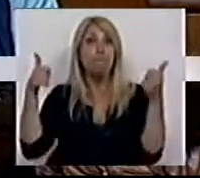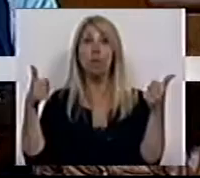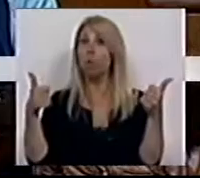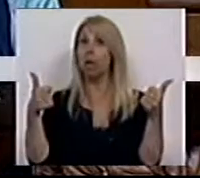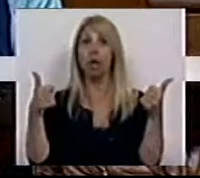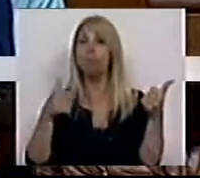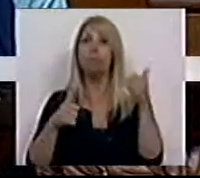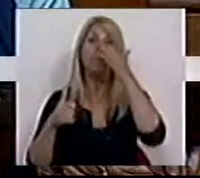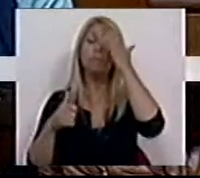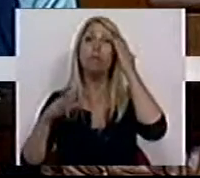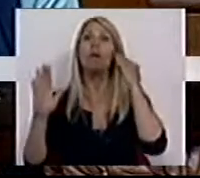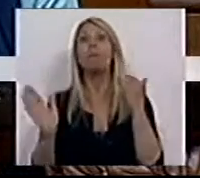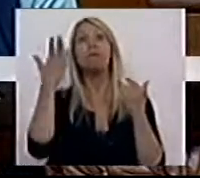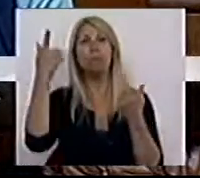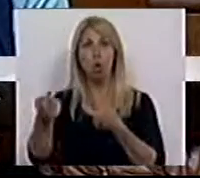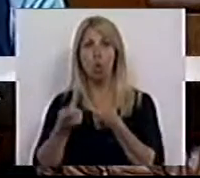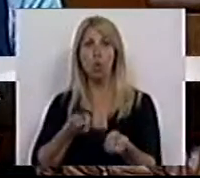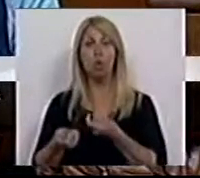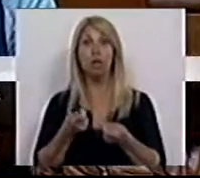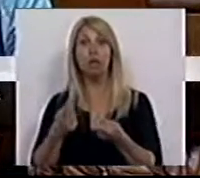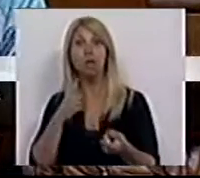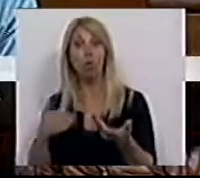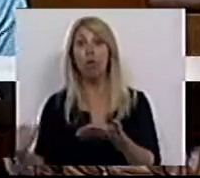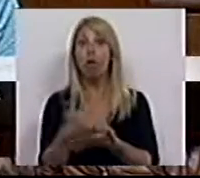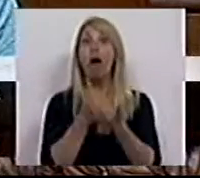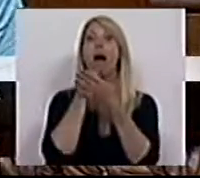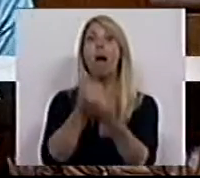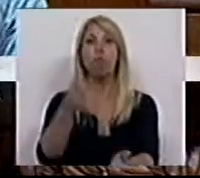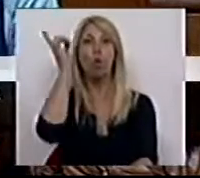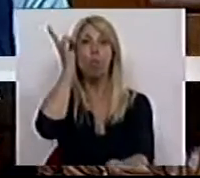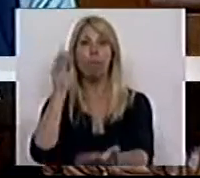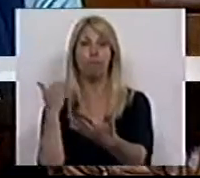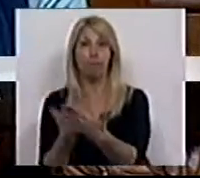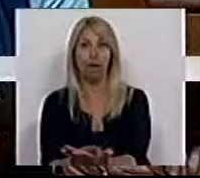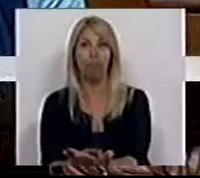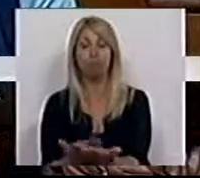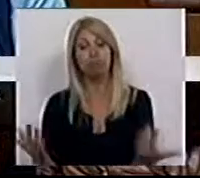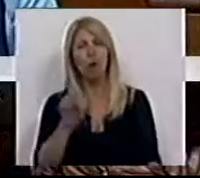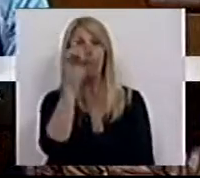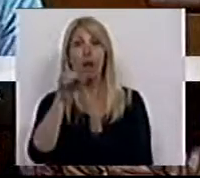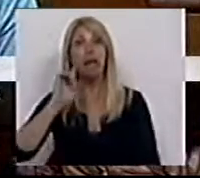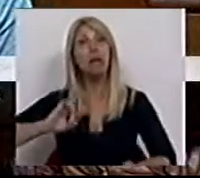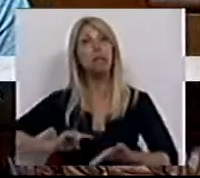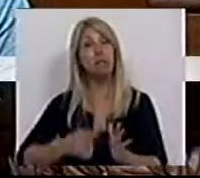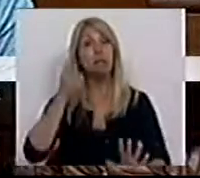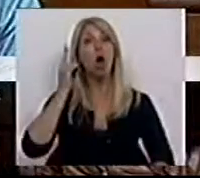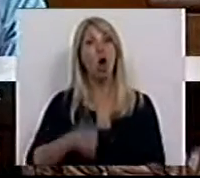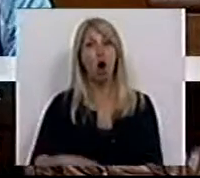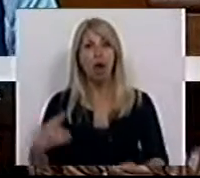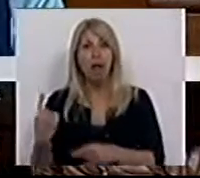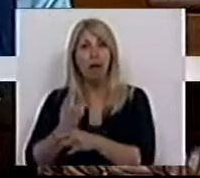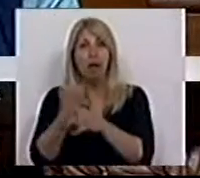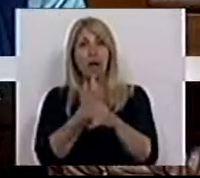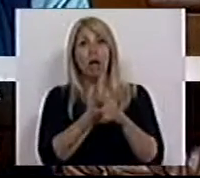nomeadamente na coordenação e nos meios de apoio aos bombeiros. Uma questão essencial é o equipamento de